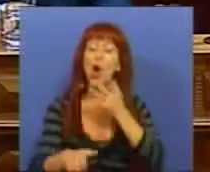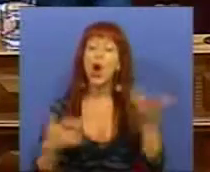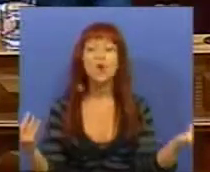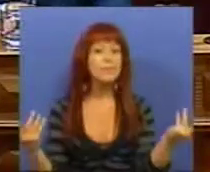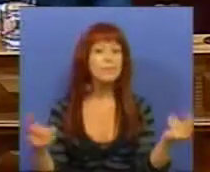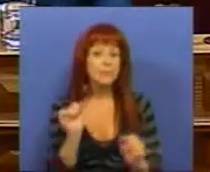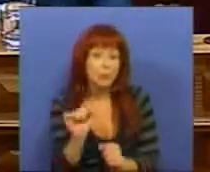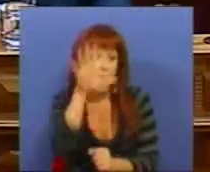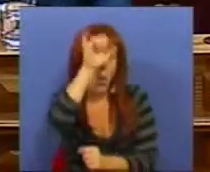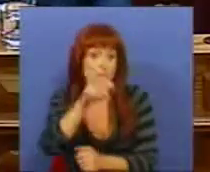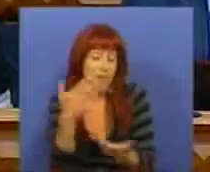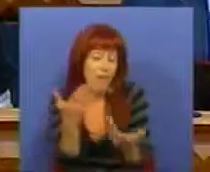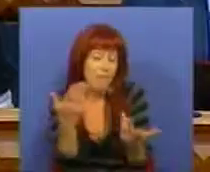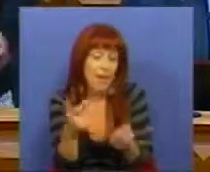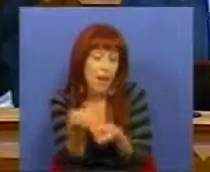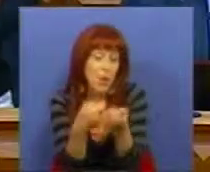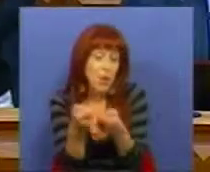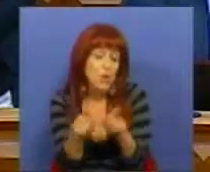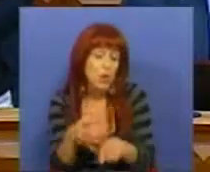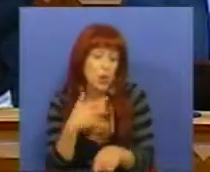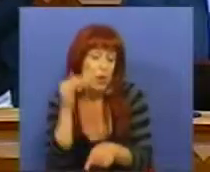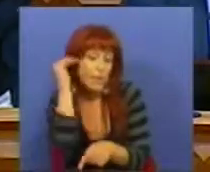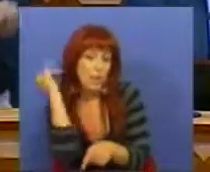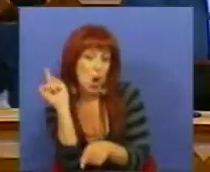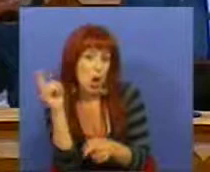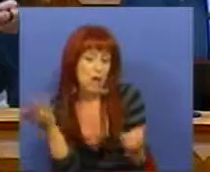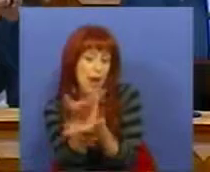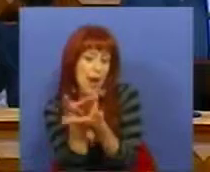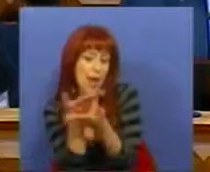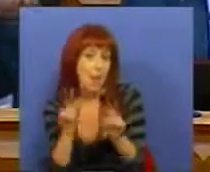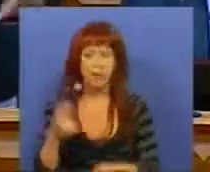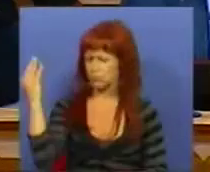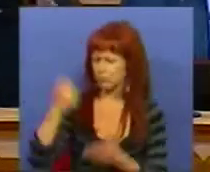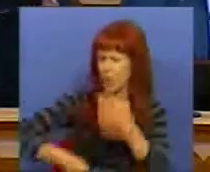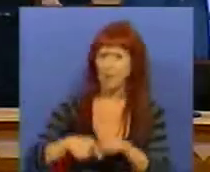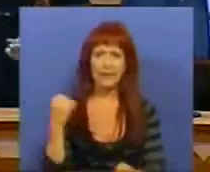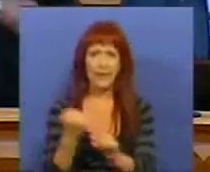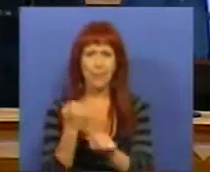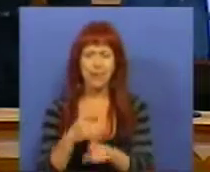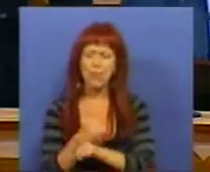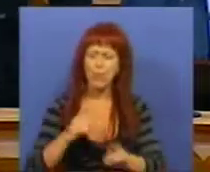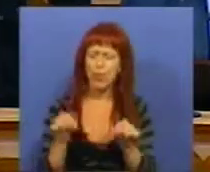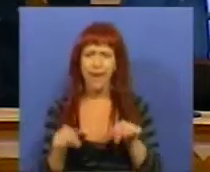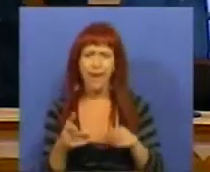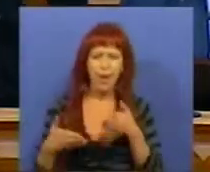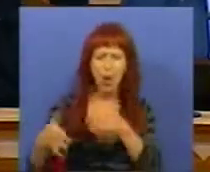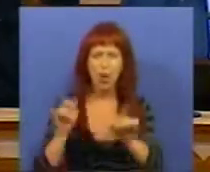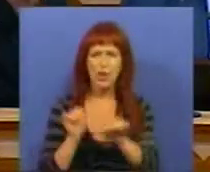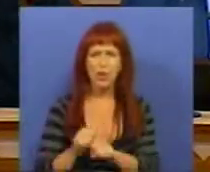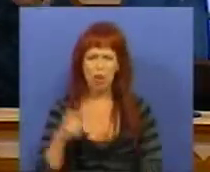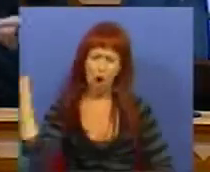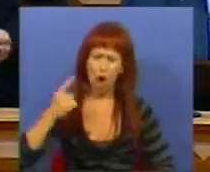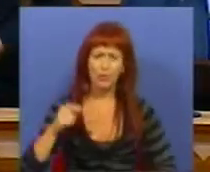é que o seu Governo está a negociar com o Dr. Passos Coelho relativamente à taxação do trabalho. Porquê é que esta é a orientação